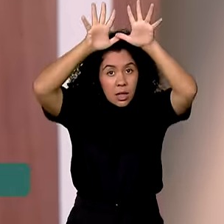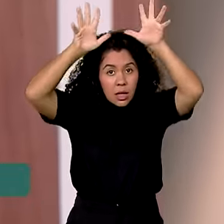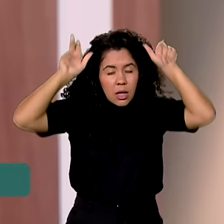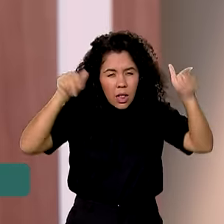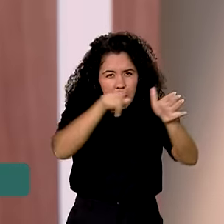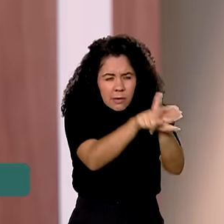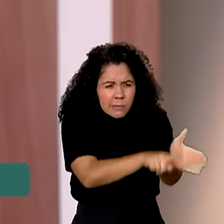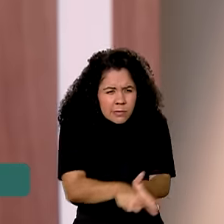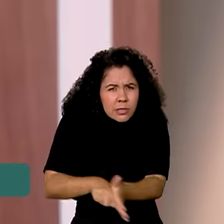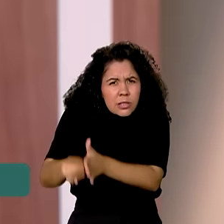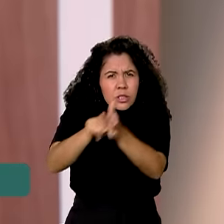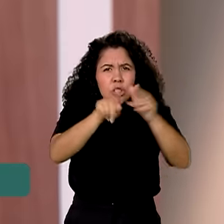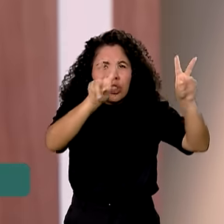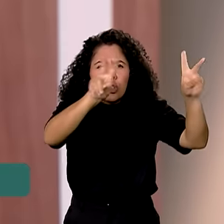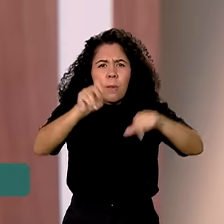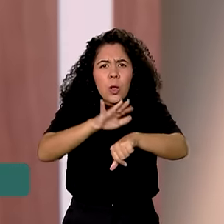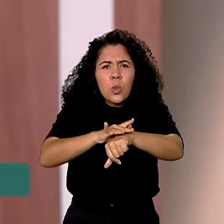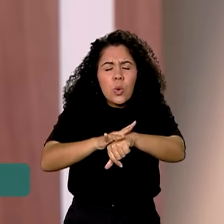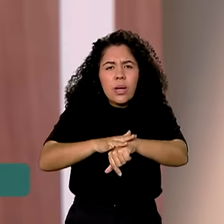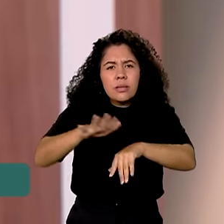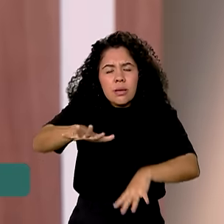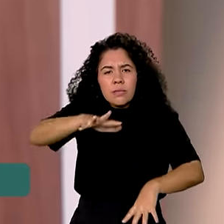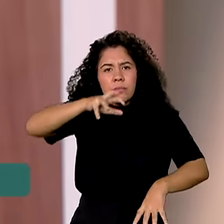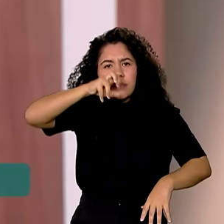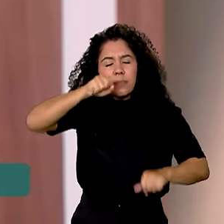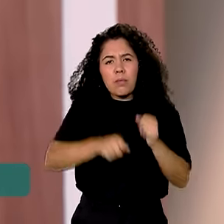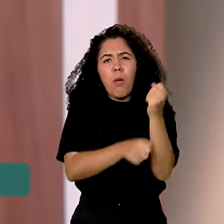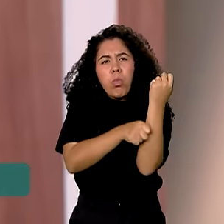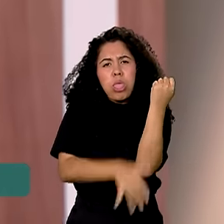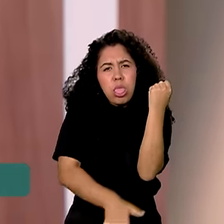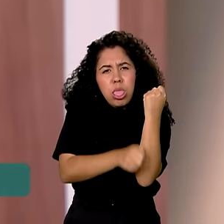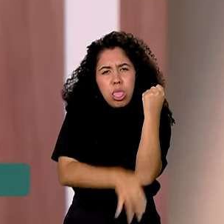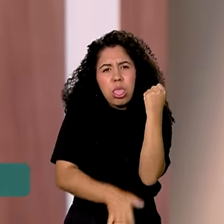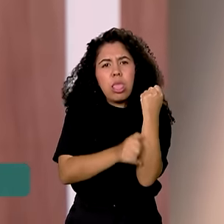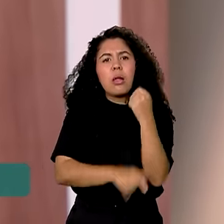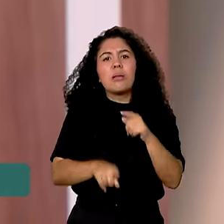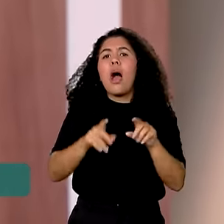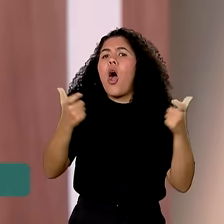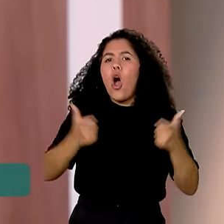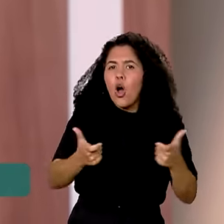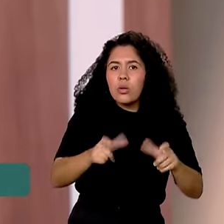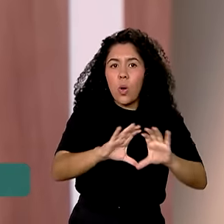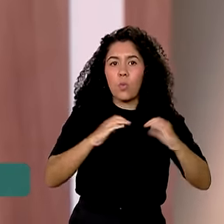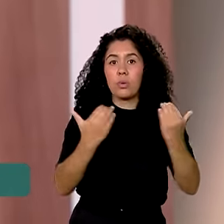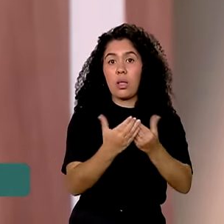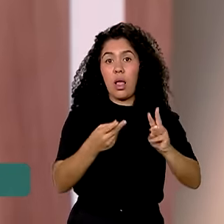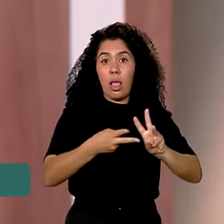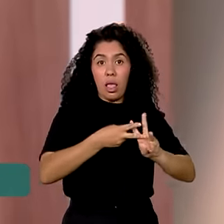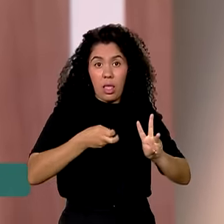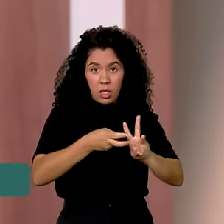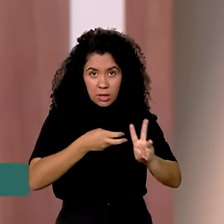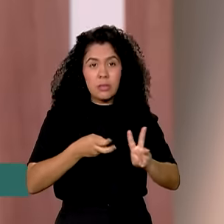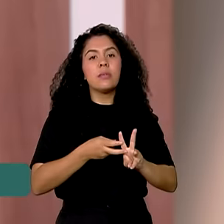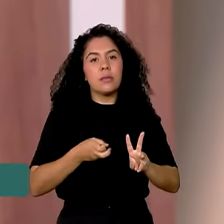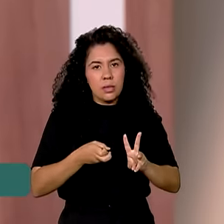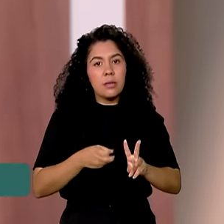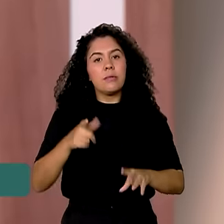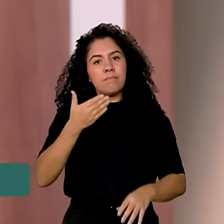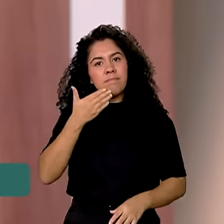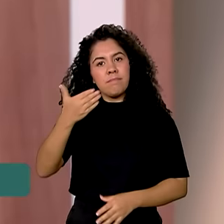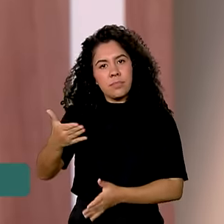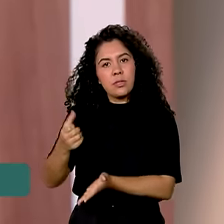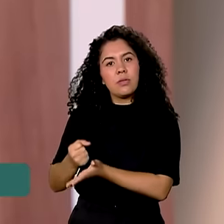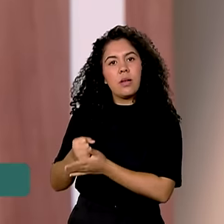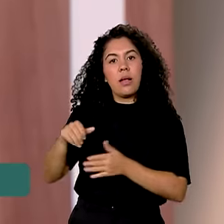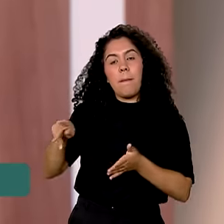ocorrência de doenças respiratórias e diarreia em comunidades indígenas. O apoio da Força Nacional do SUS foi solicitado